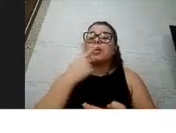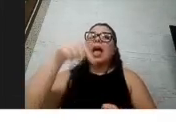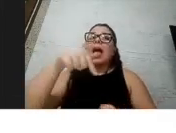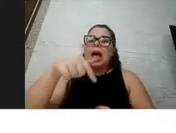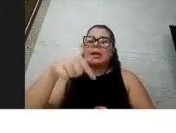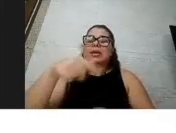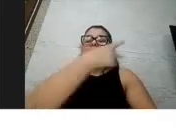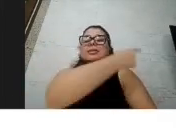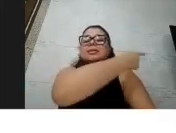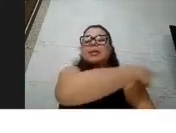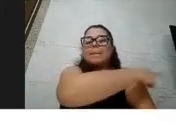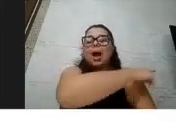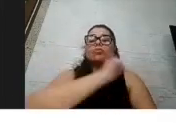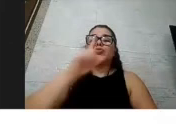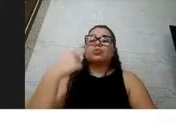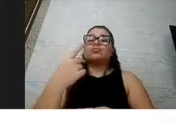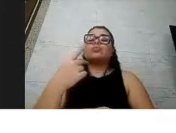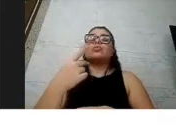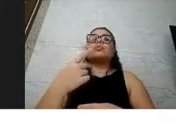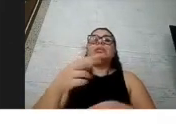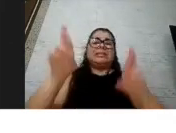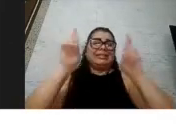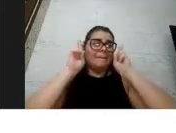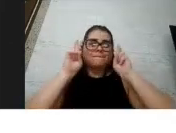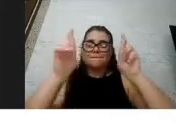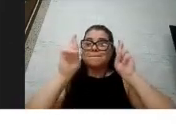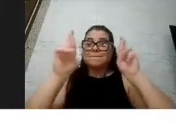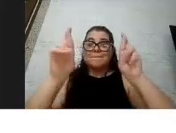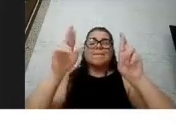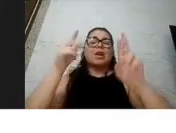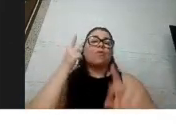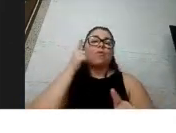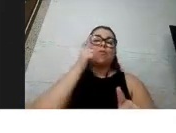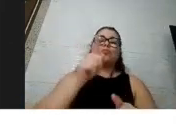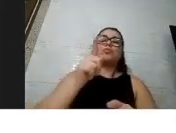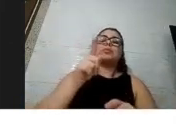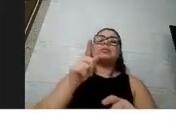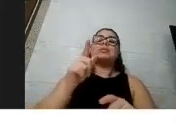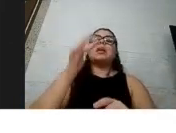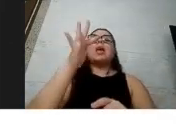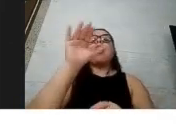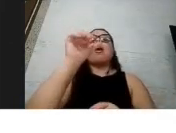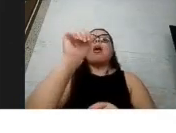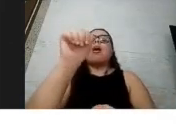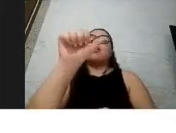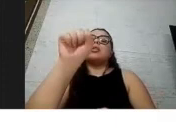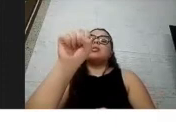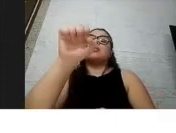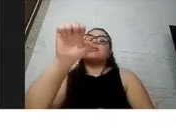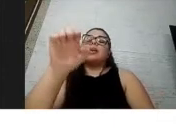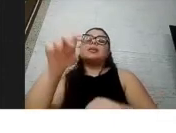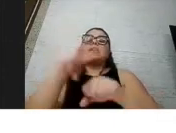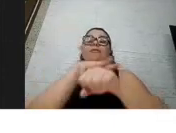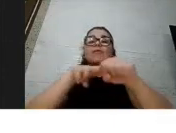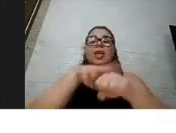todo mundo torcendo aí para chegarmos na fase verde, né, então são aquelas fases da gente que a gente vai